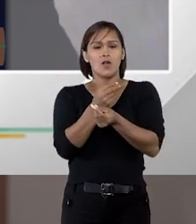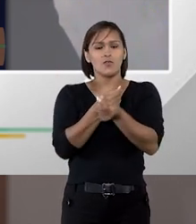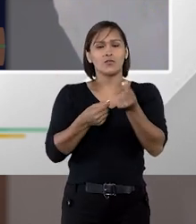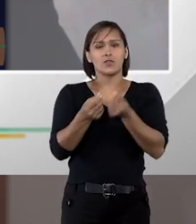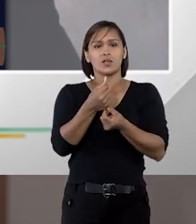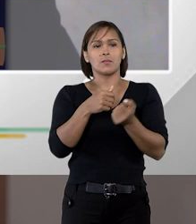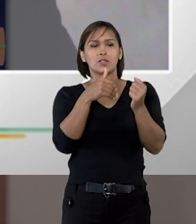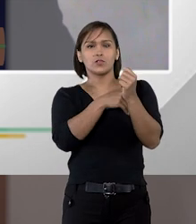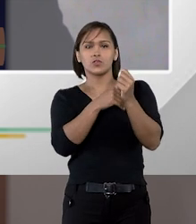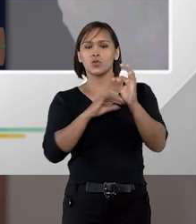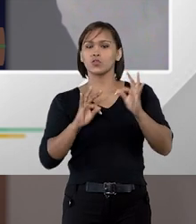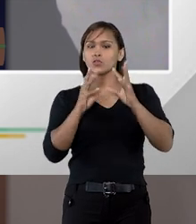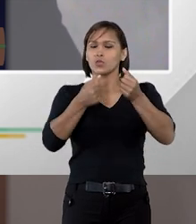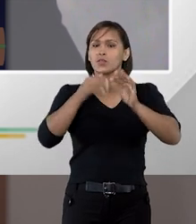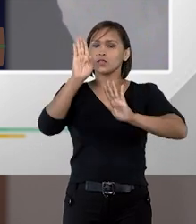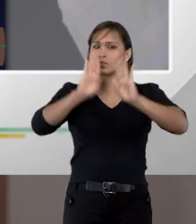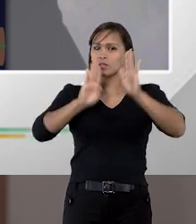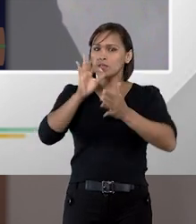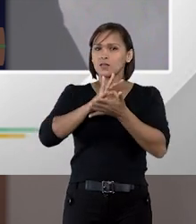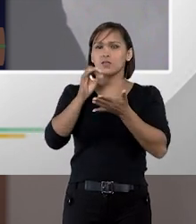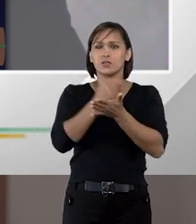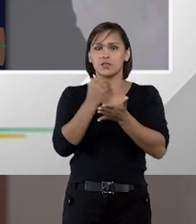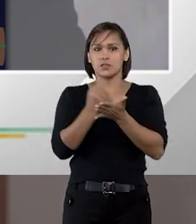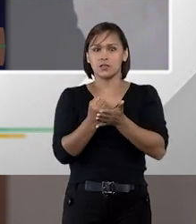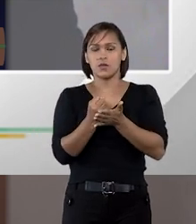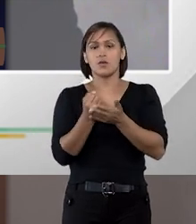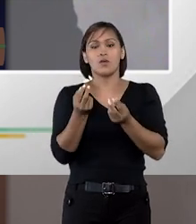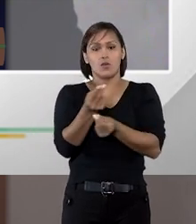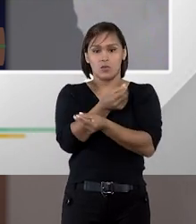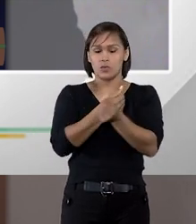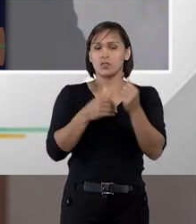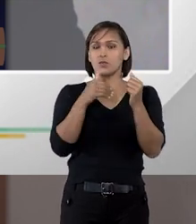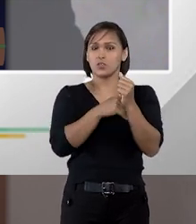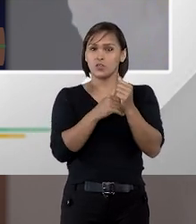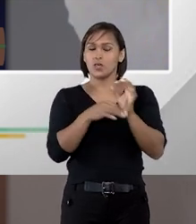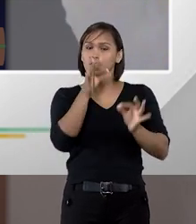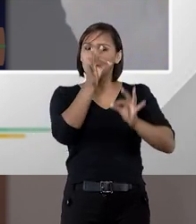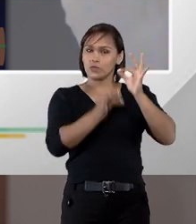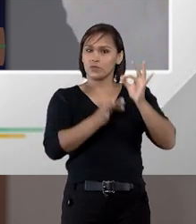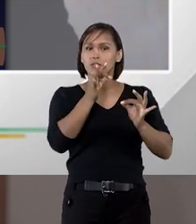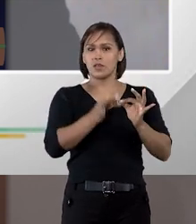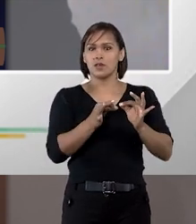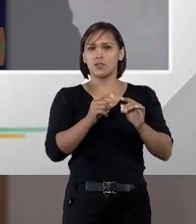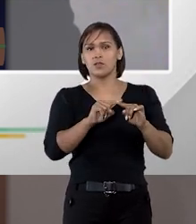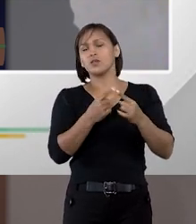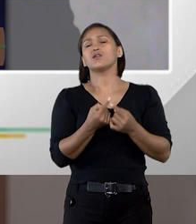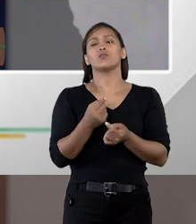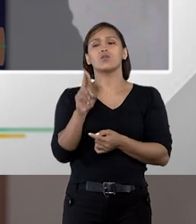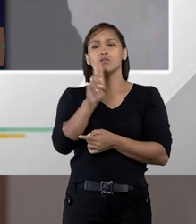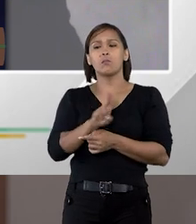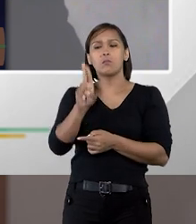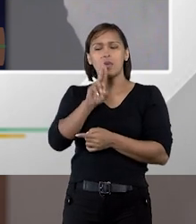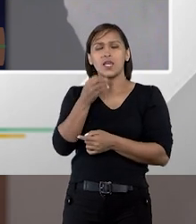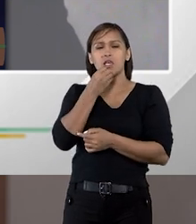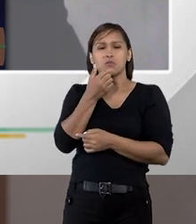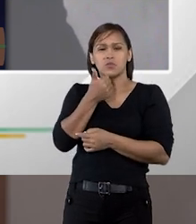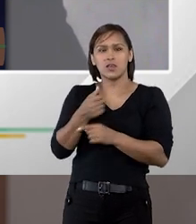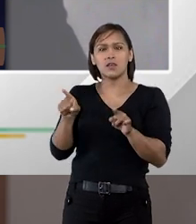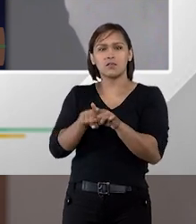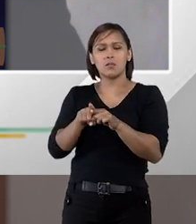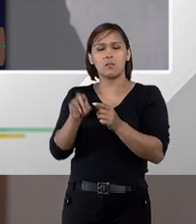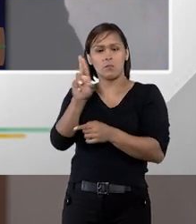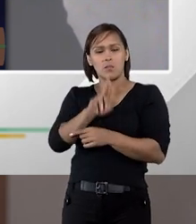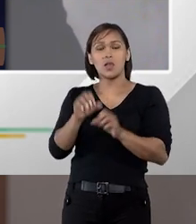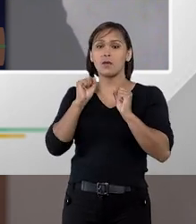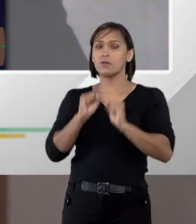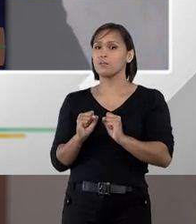orçamento sigiloso necessariamente em todas as licitações e contratações o orçamento sigiloso tem que ser justificado e quando bem utilizado quando bem